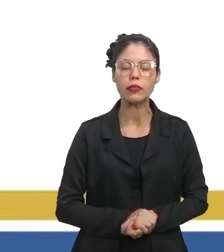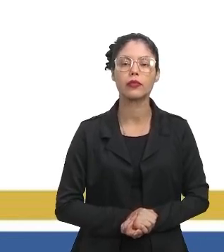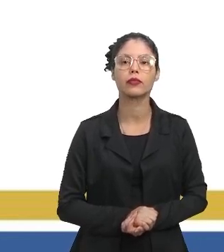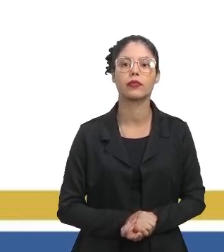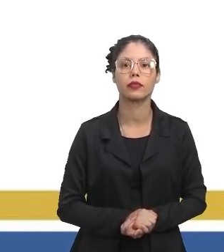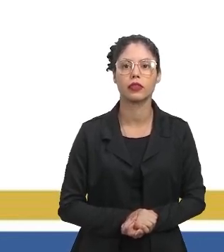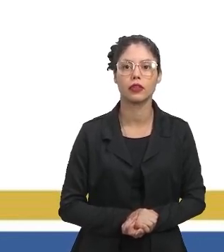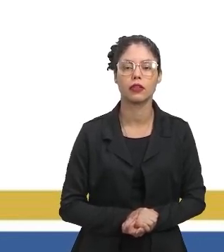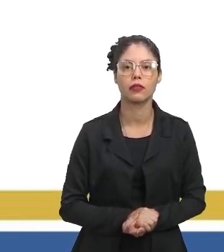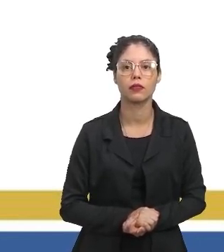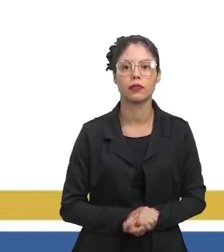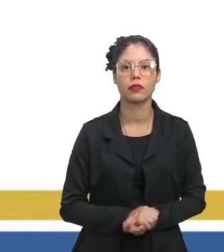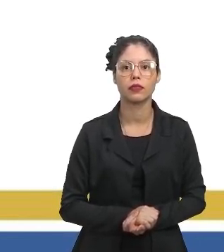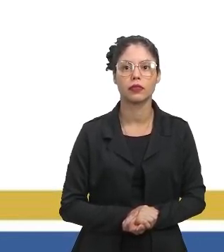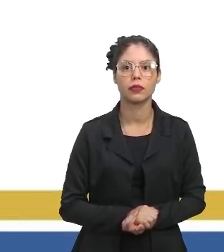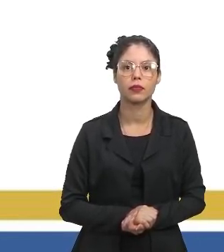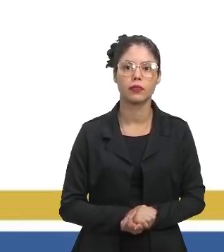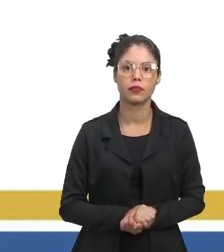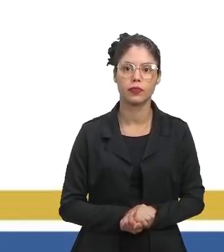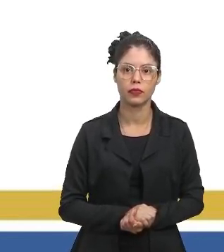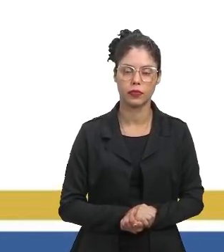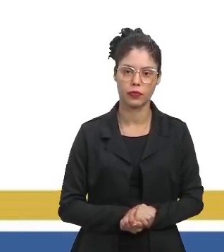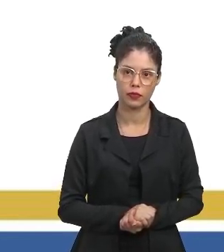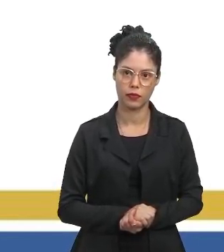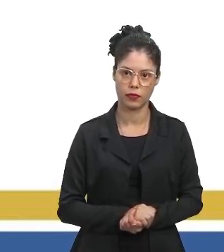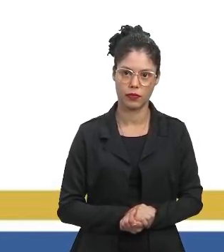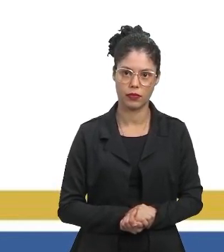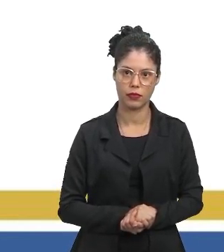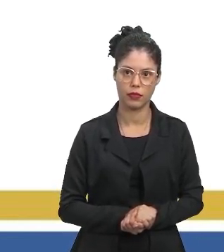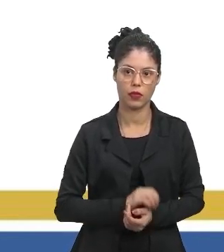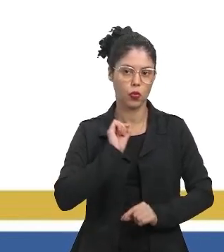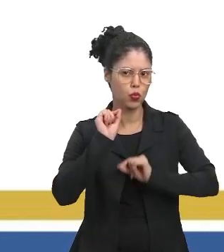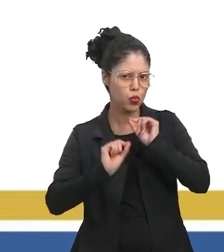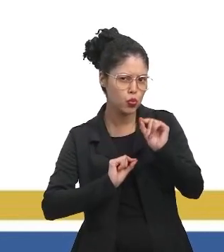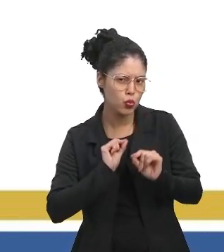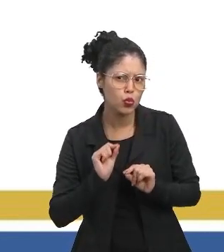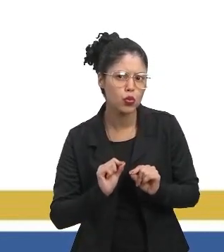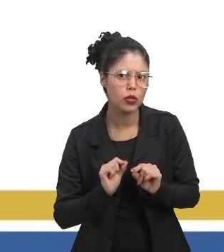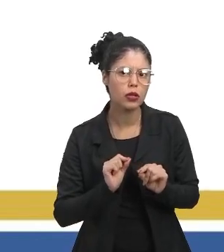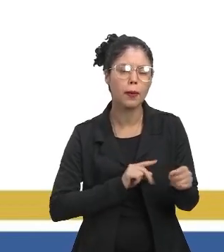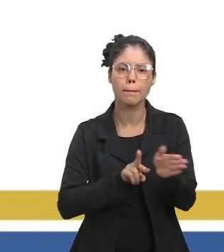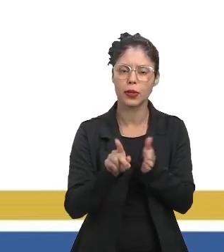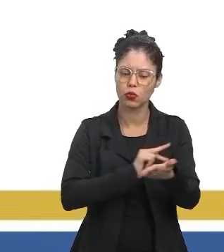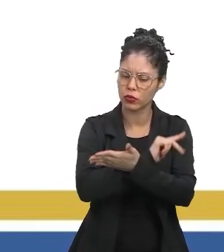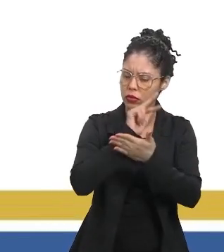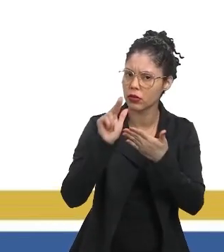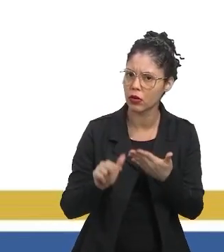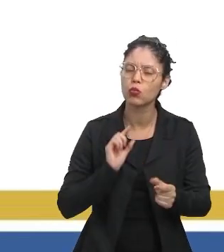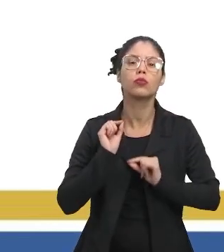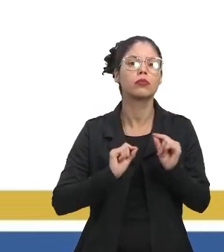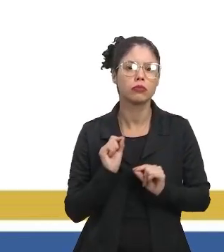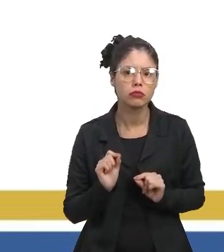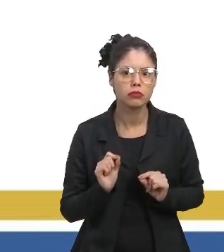E aí, nós vamos ter o seguinte. O que é biodiversidade?